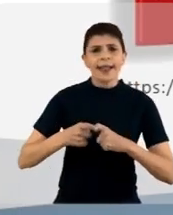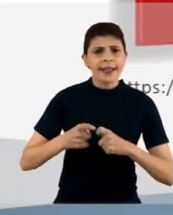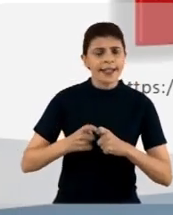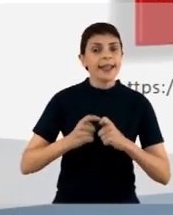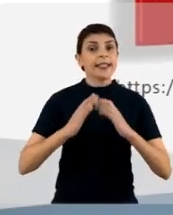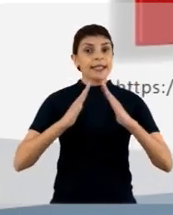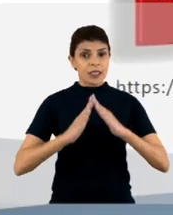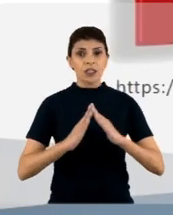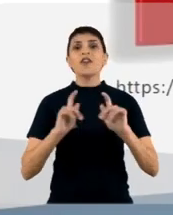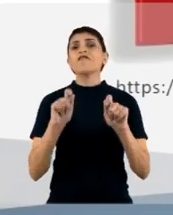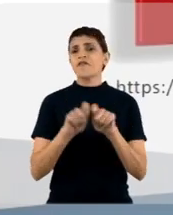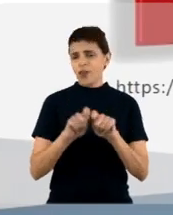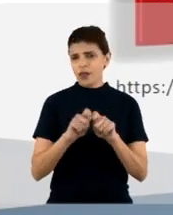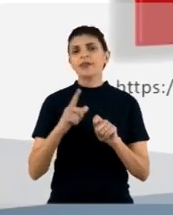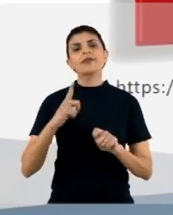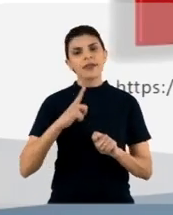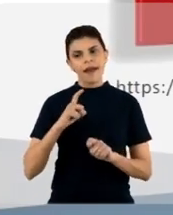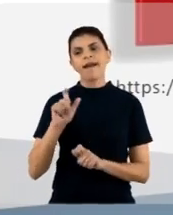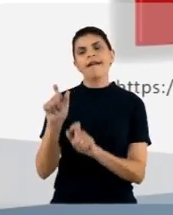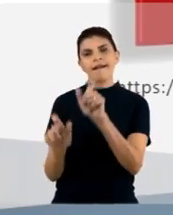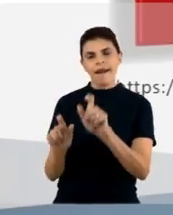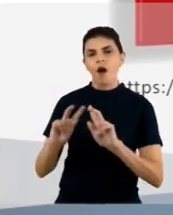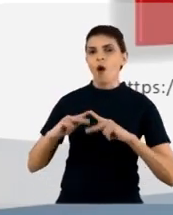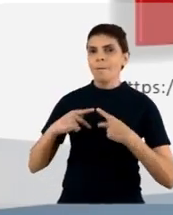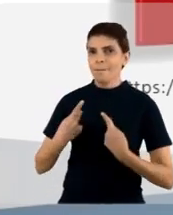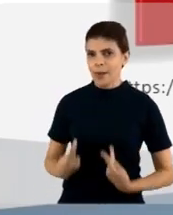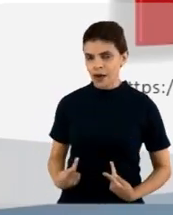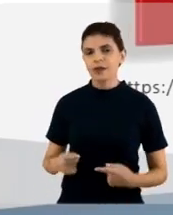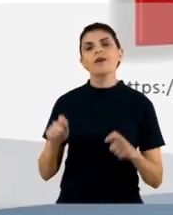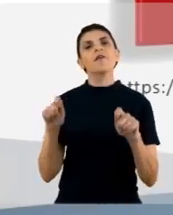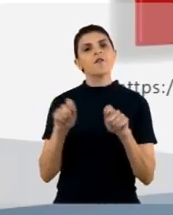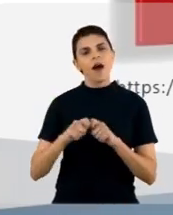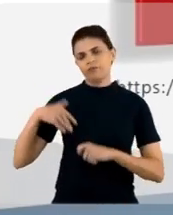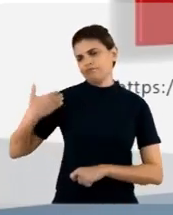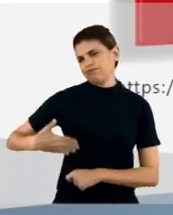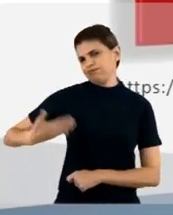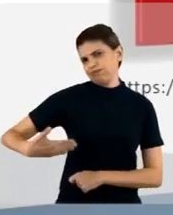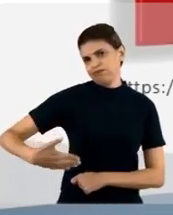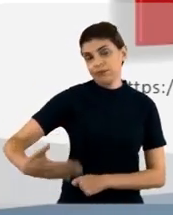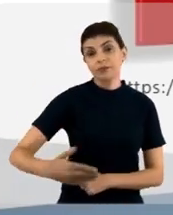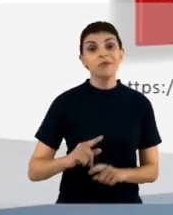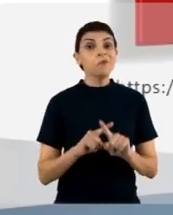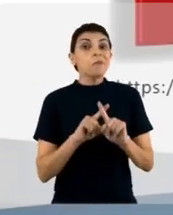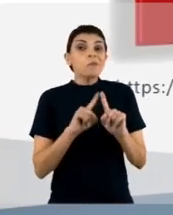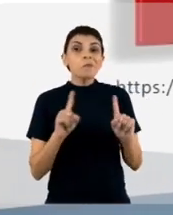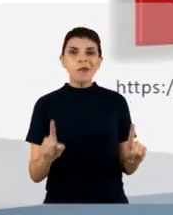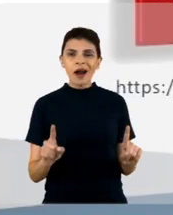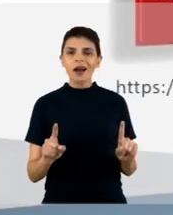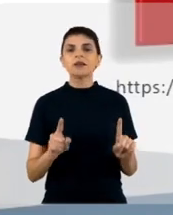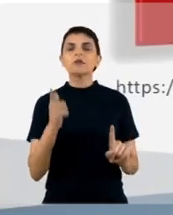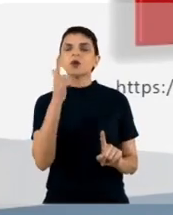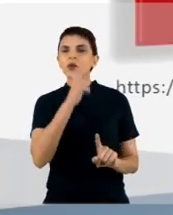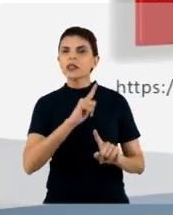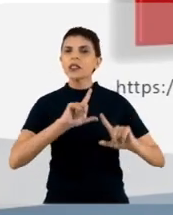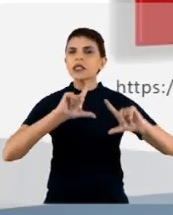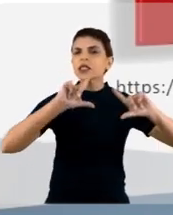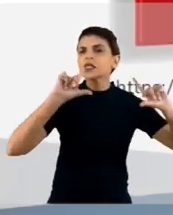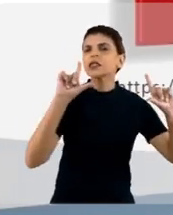eles são humanizados e isso se faz corriqueiramente. No entanto, para